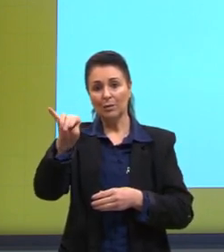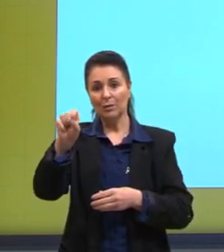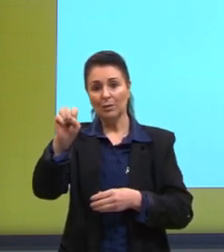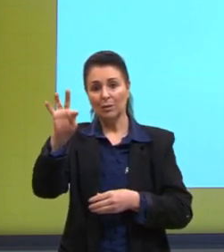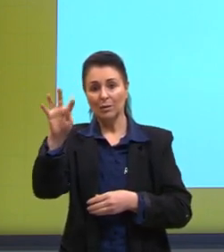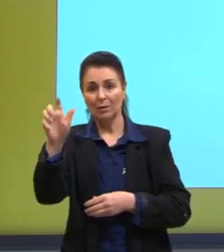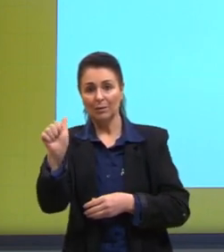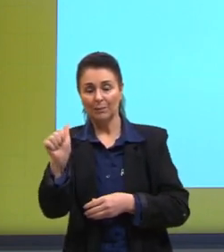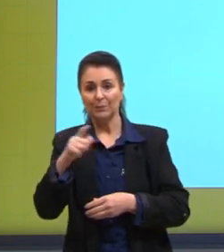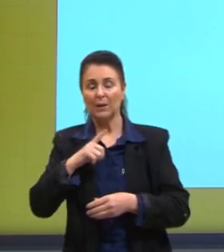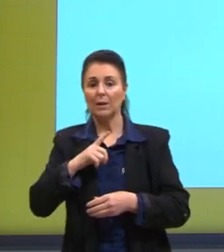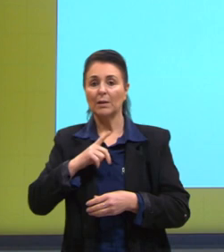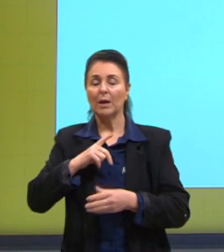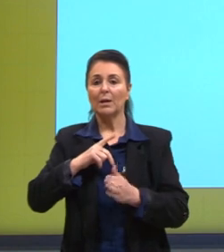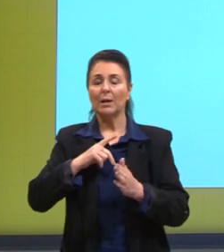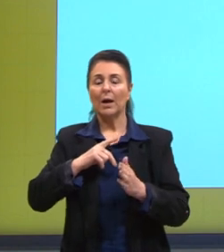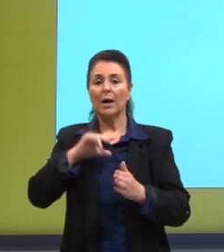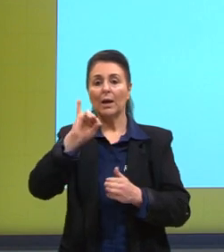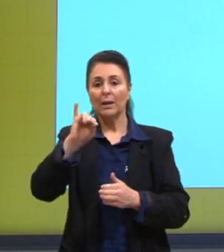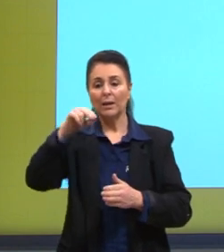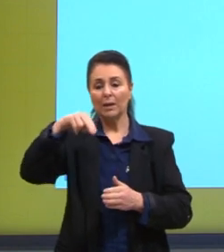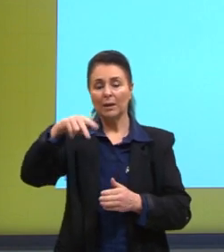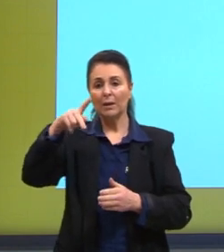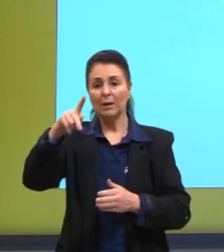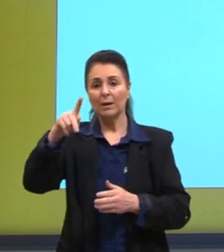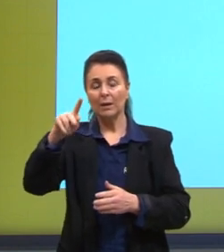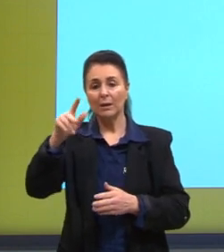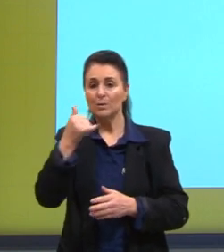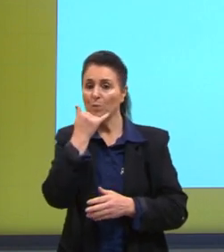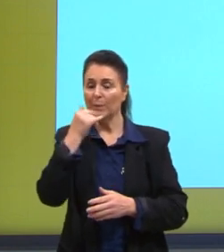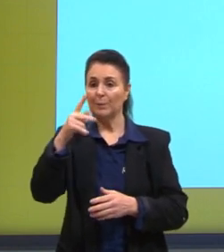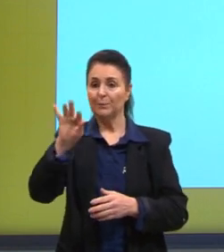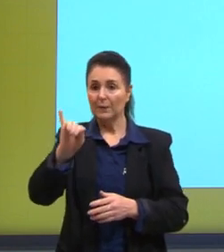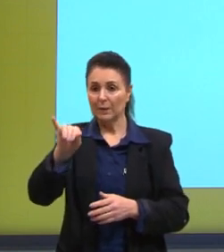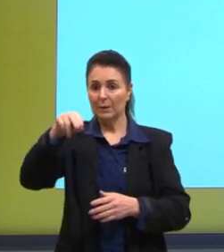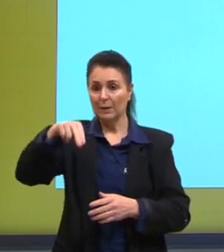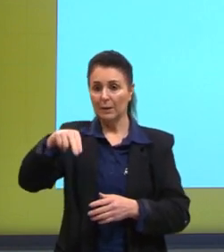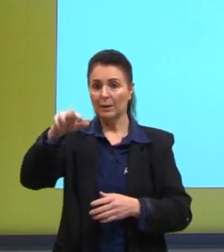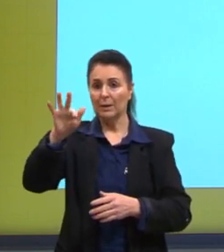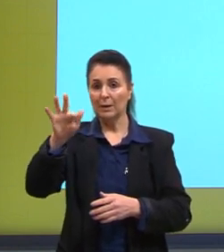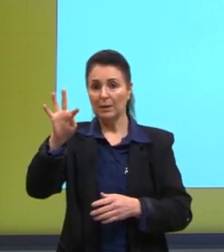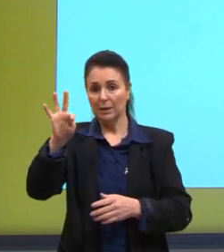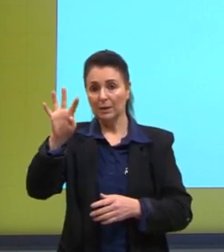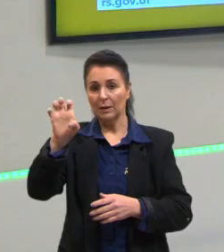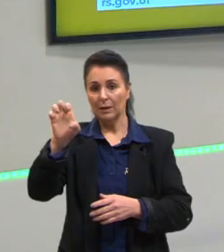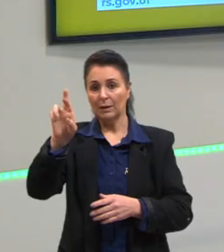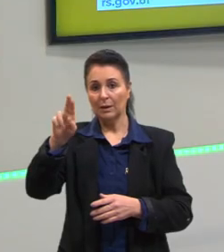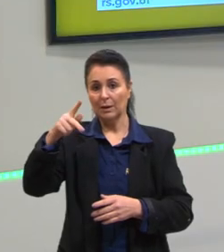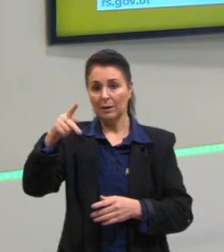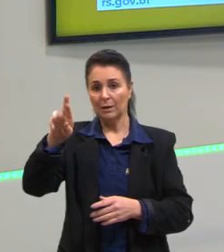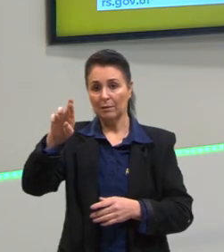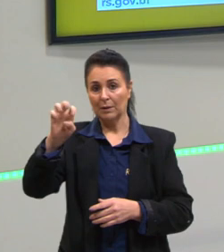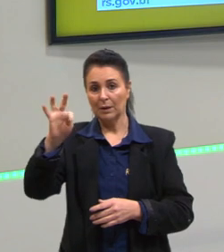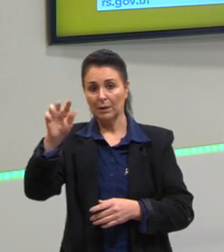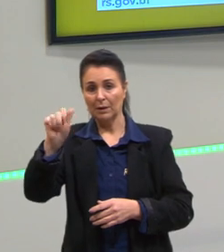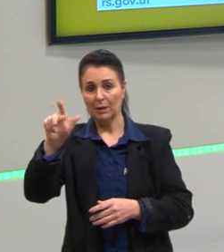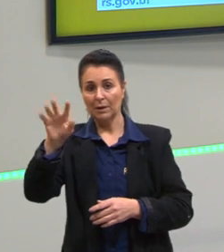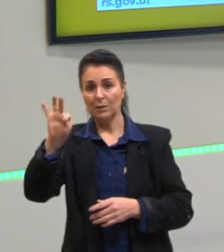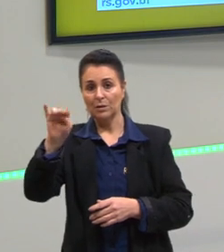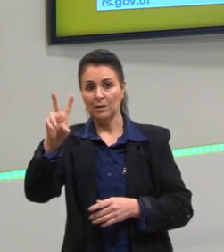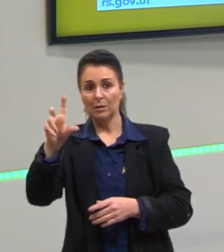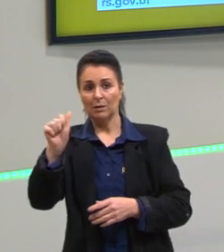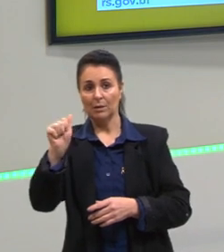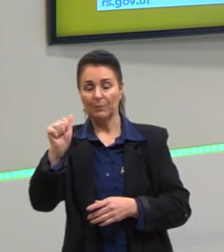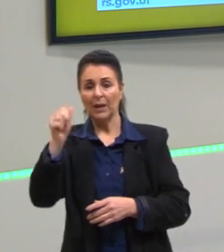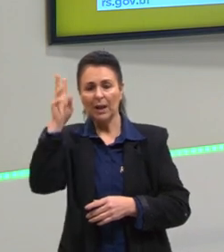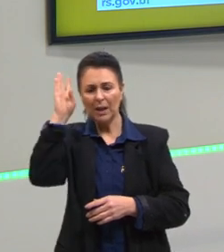interpretativa, ela tenta interpretar, é uma corrente hermenêutica, e ela tenta interpretar a